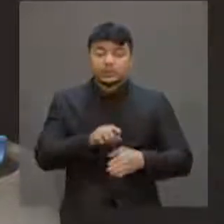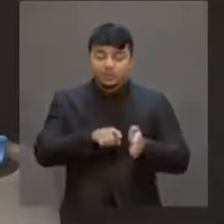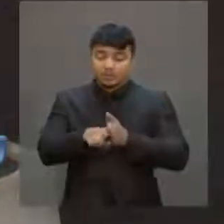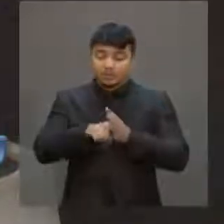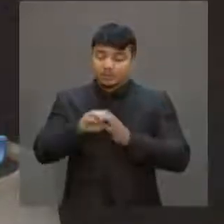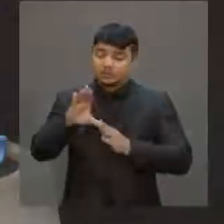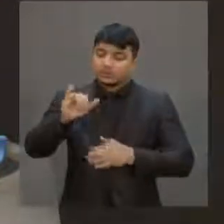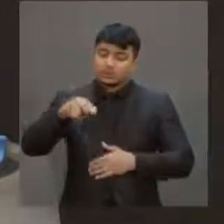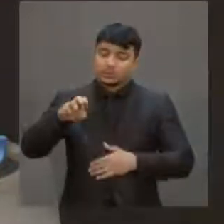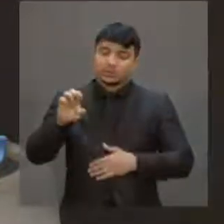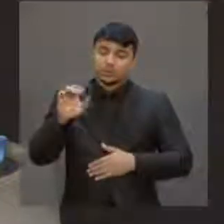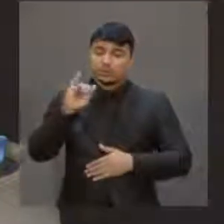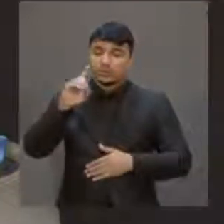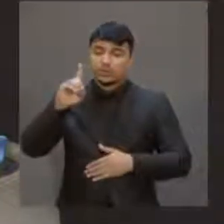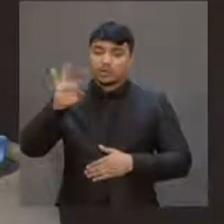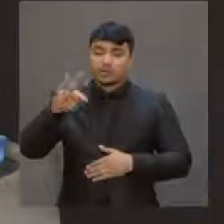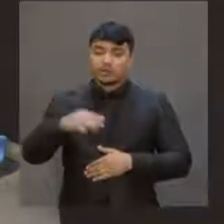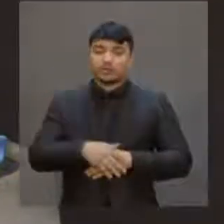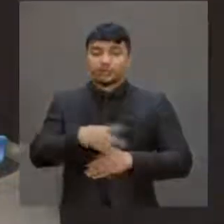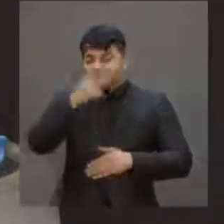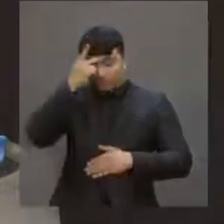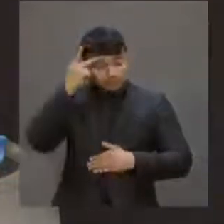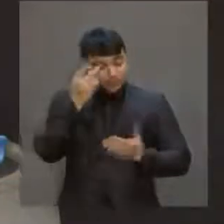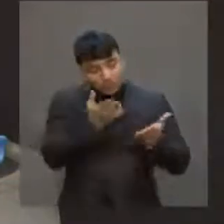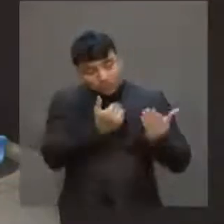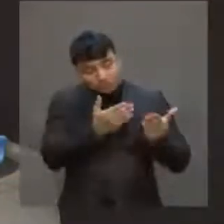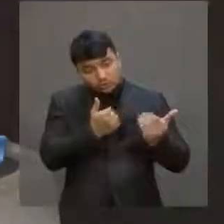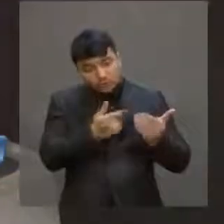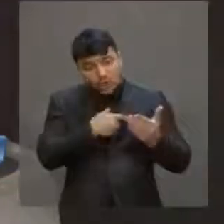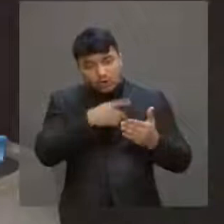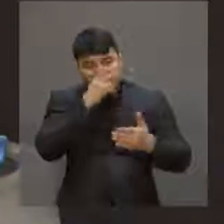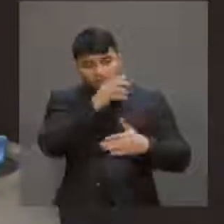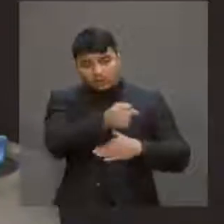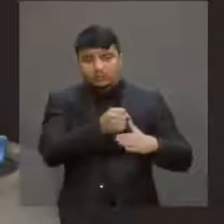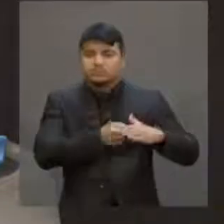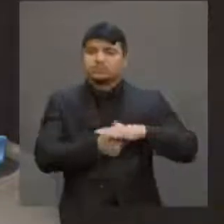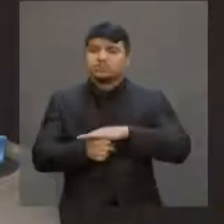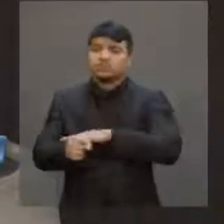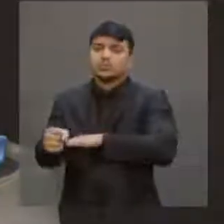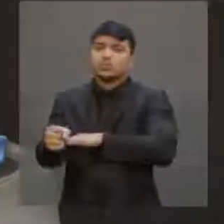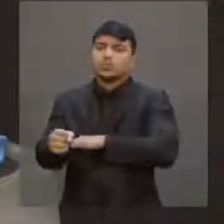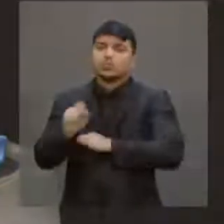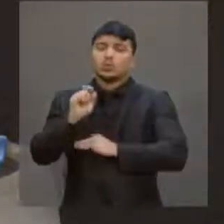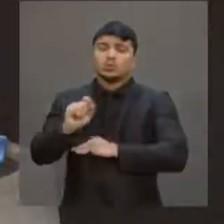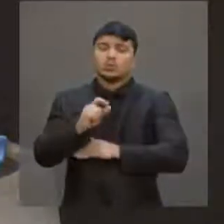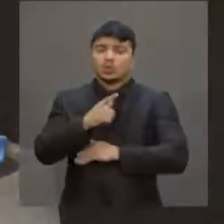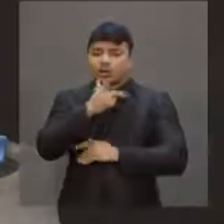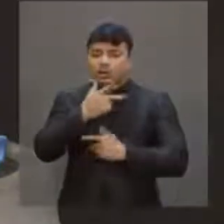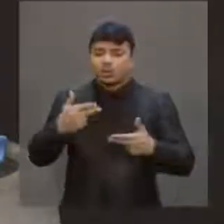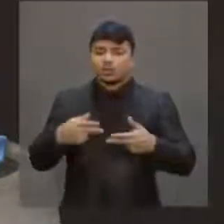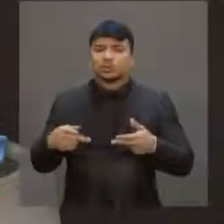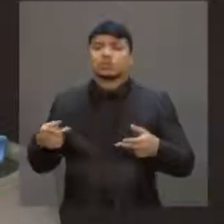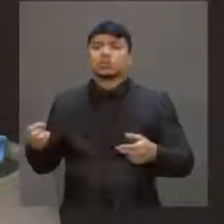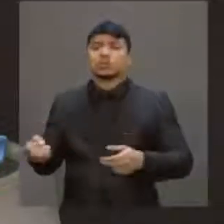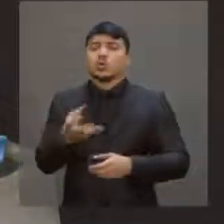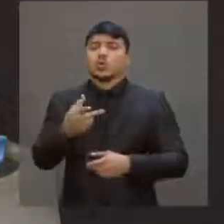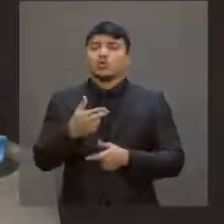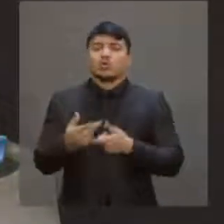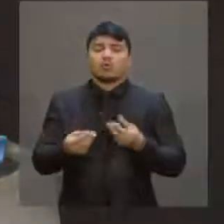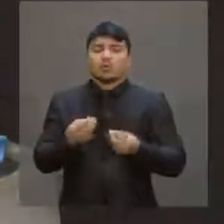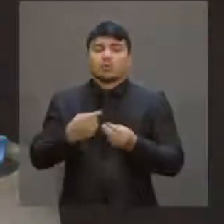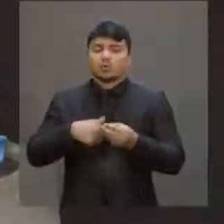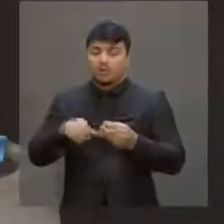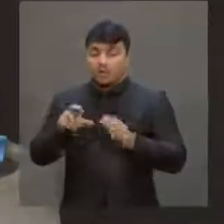CINIDT aqui. Os mais jovens estão sendo mais submetidos a essas novas formas inauguradas pela